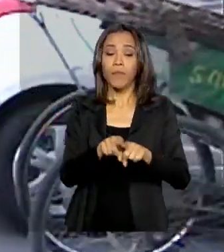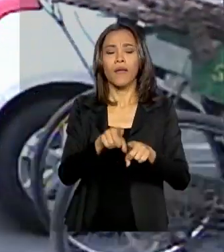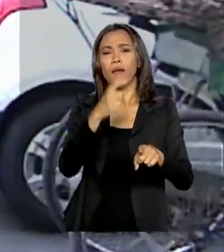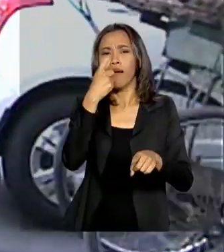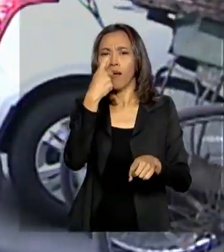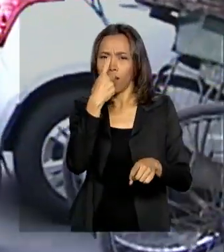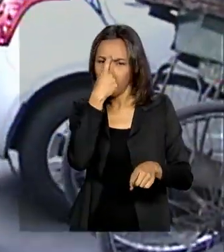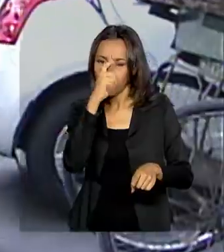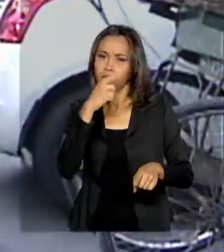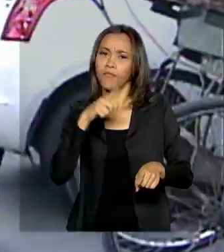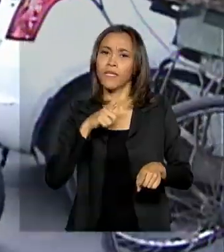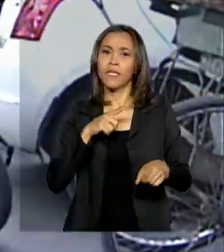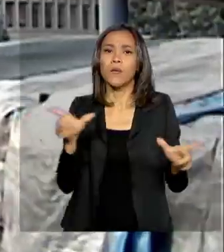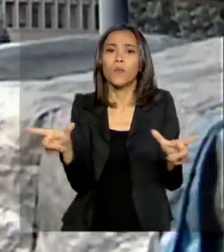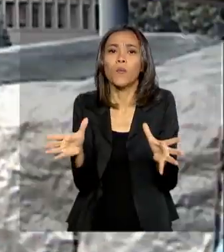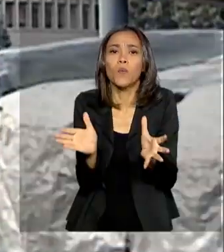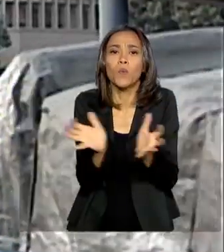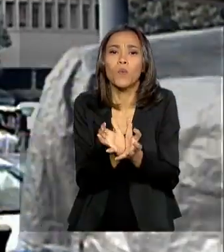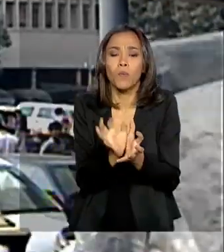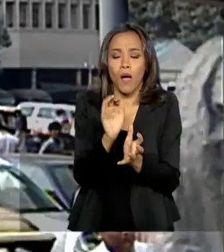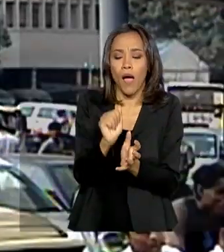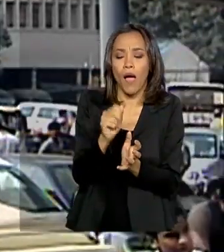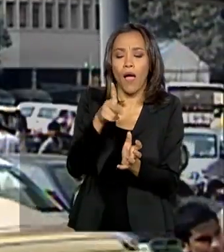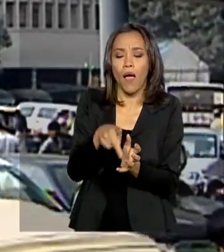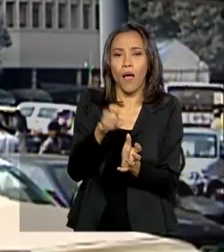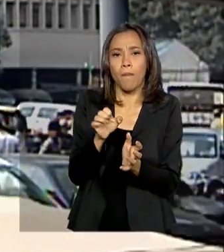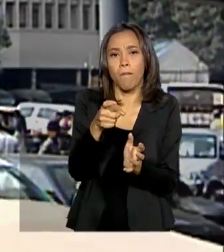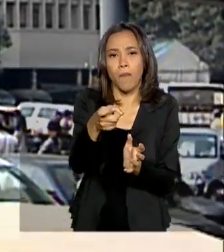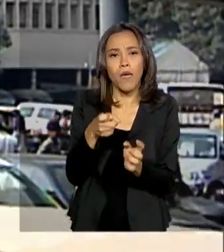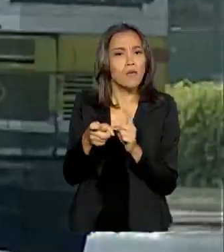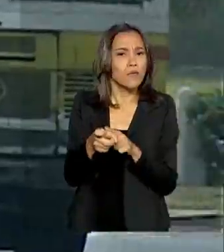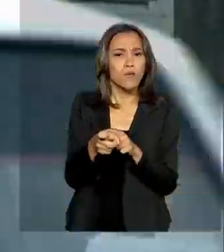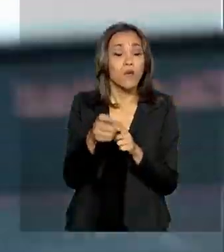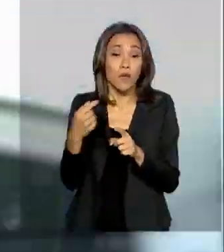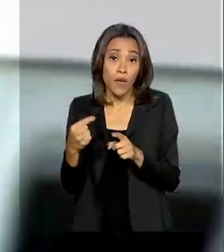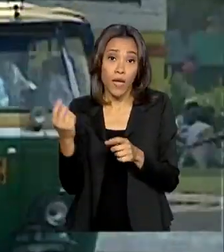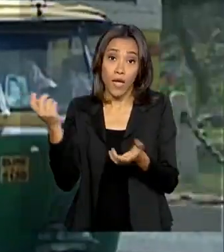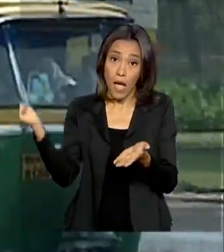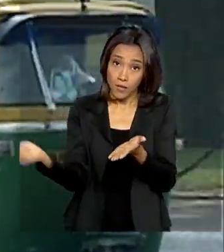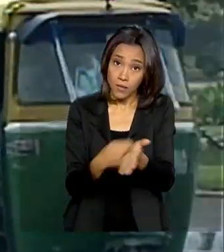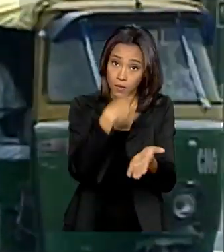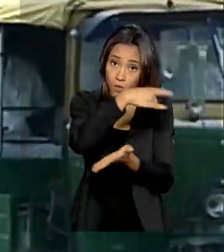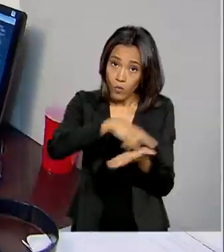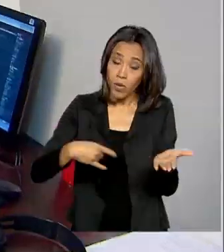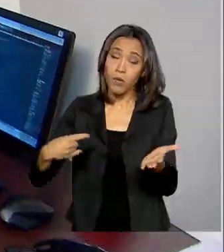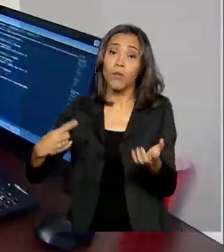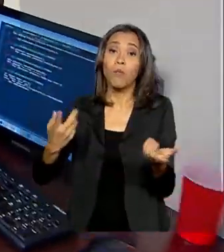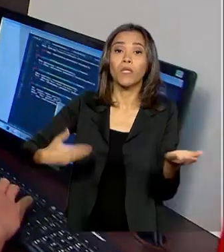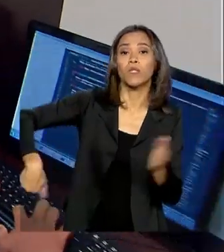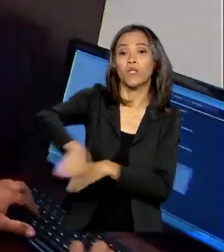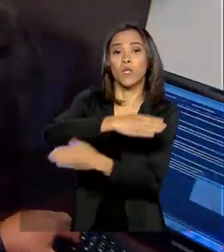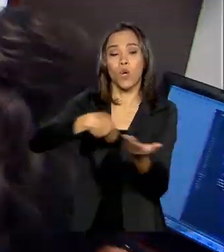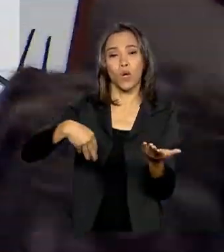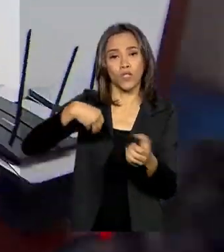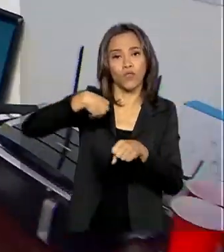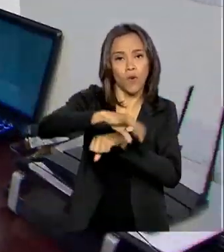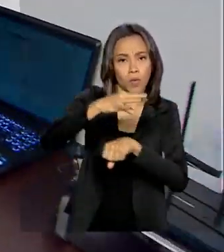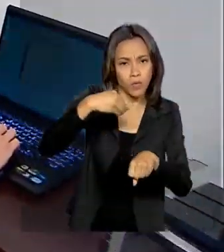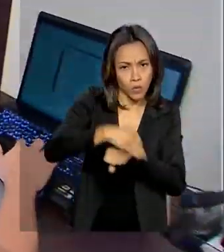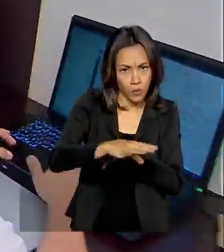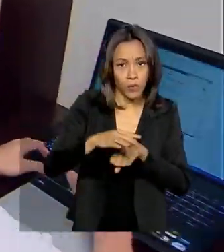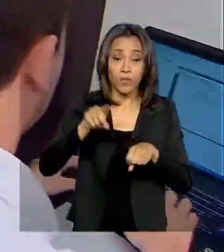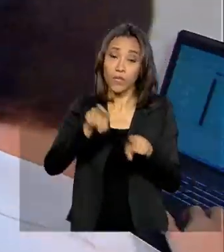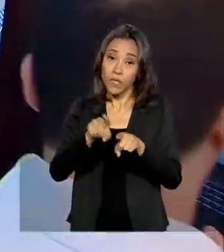Investimentos, Apex Brasil. Serão assinados acordos para troca de informações e apoio à internacionalização de